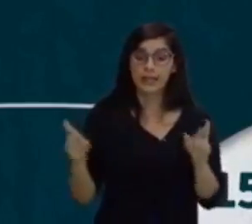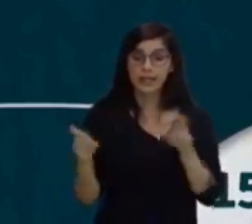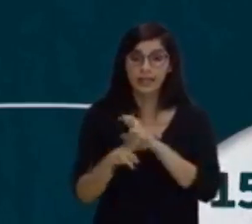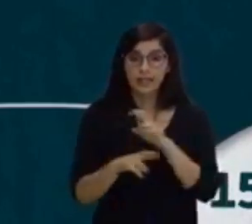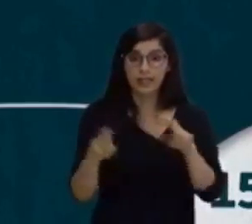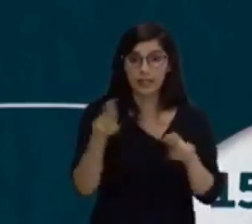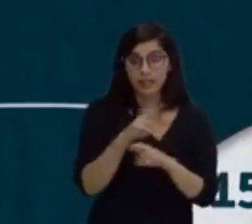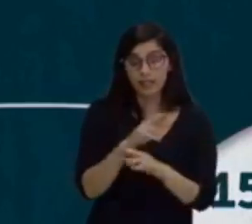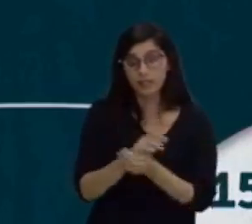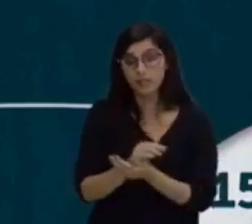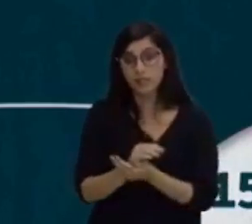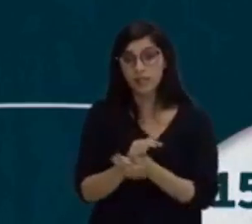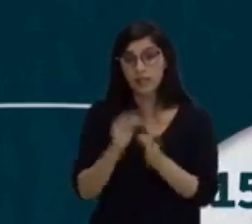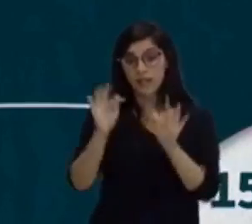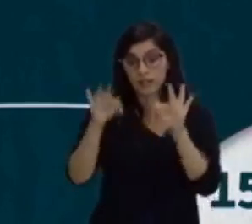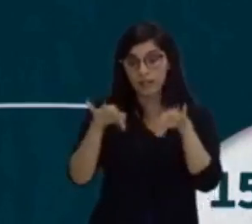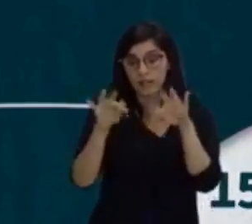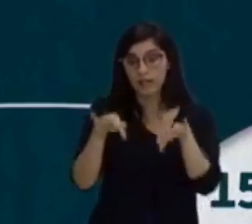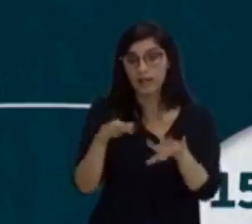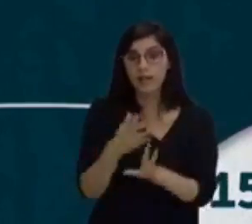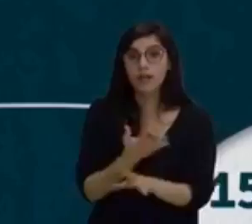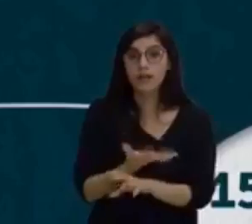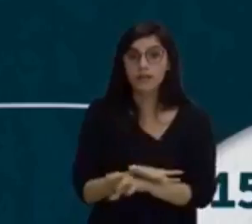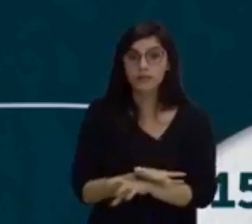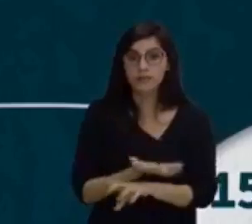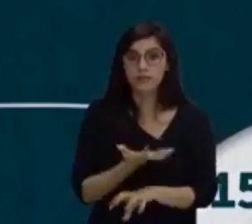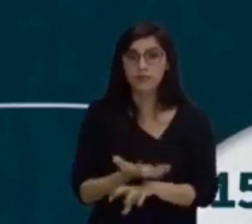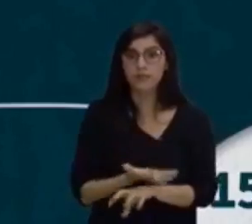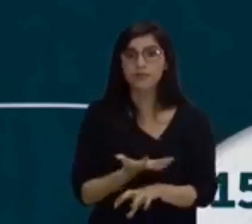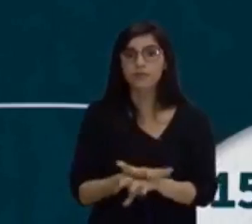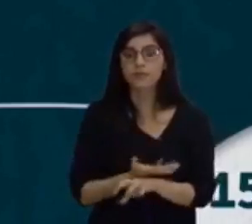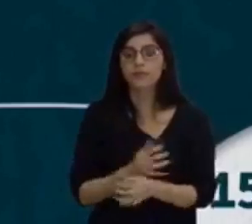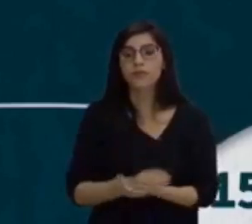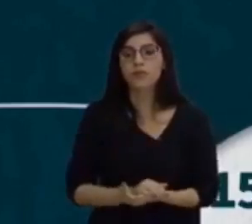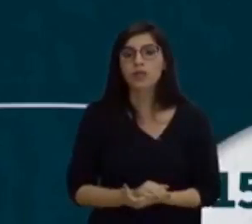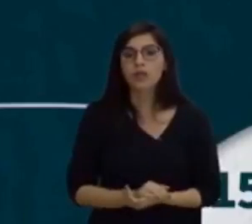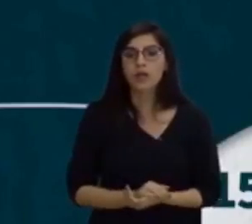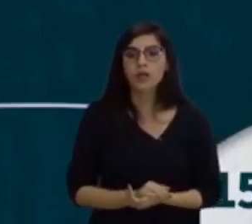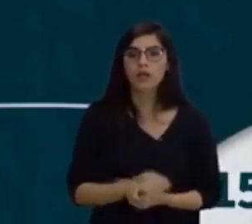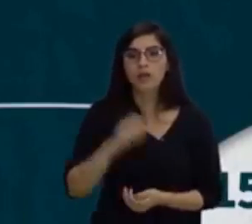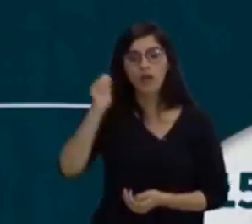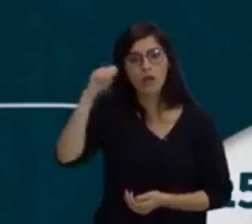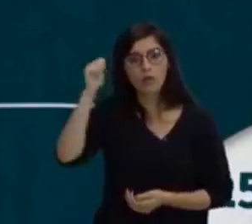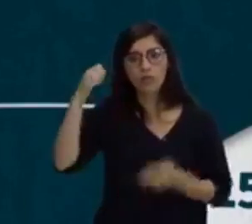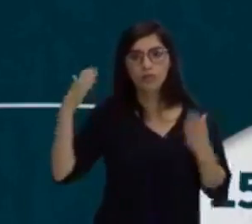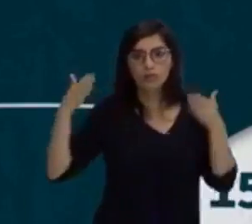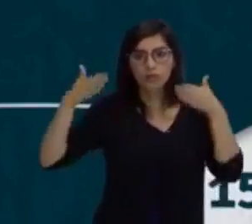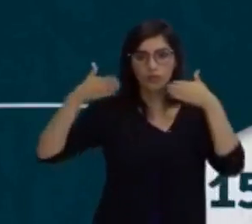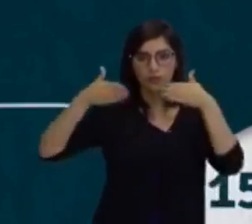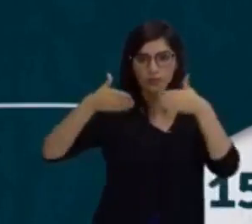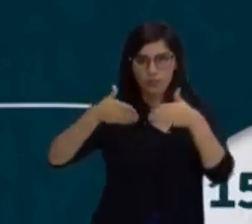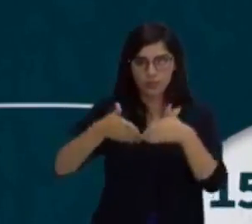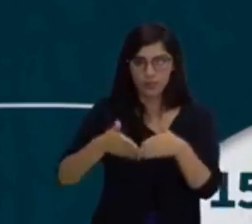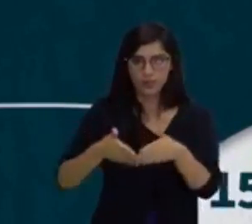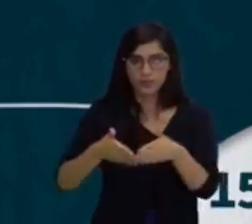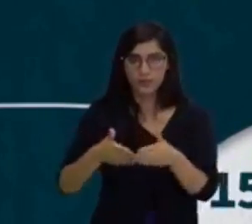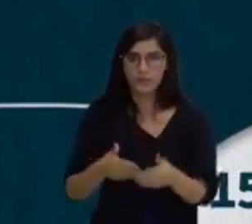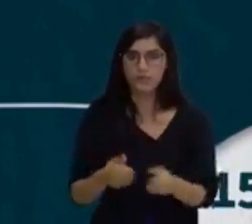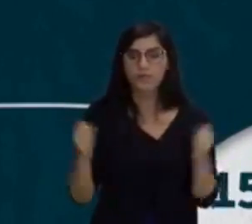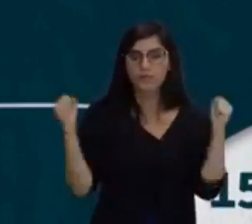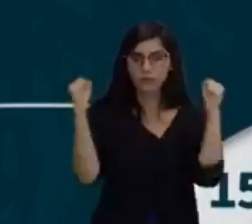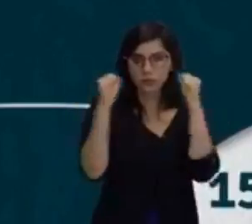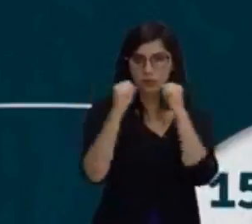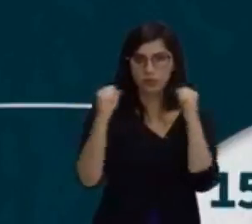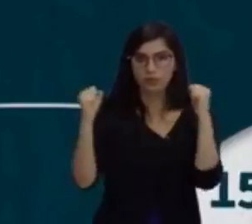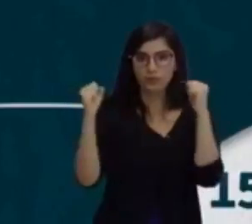disciplina física. Mas vamos lá, agora segundo os autores específicos de atividade física, do